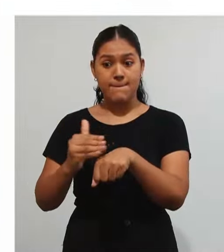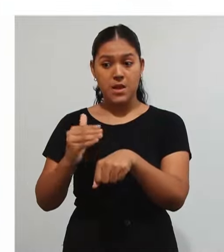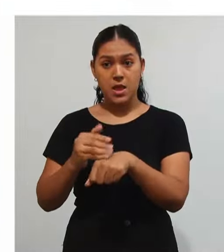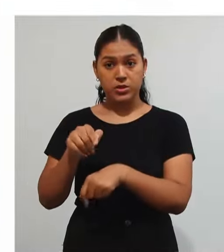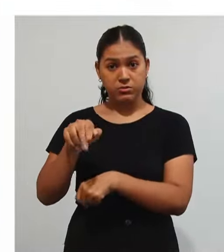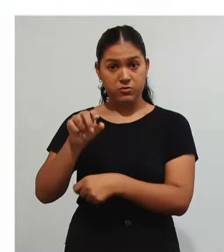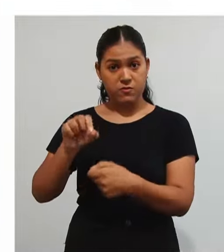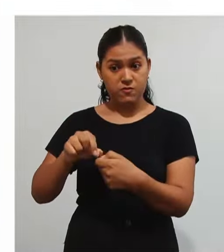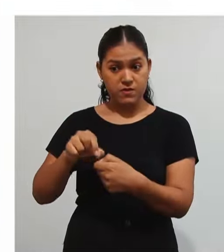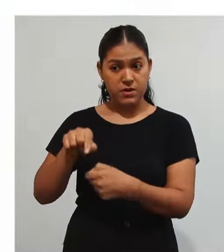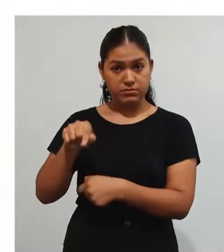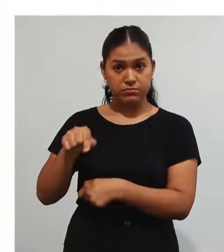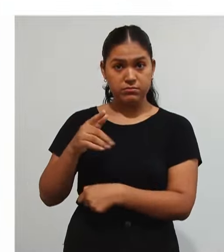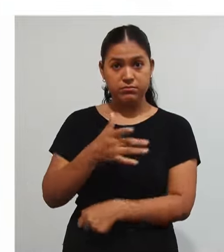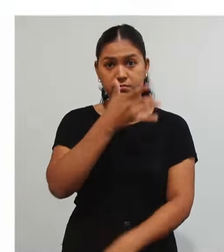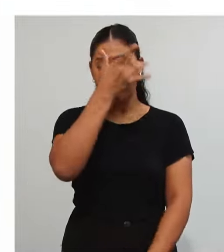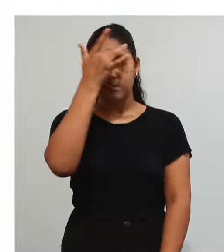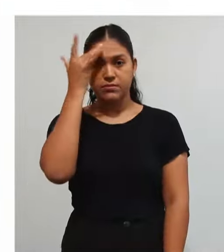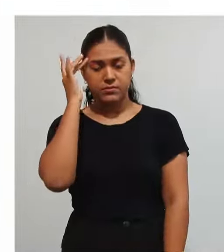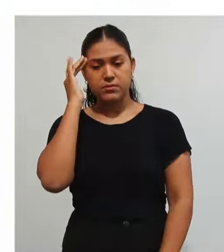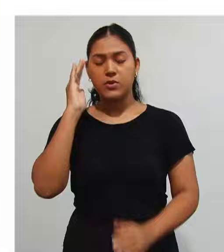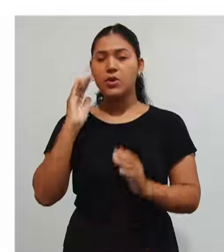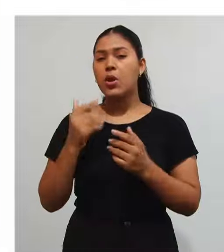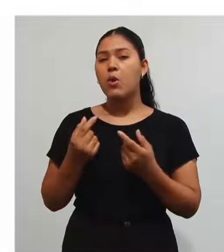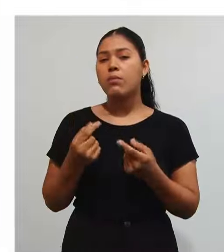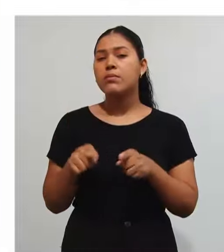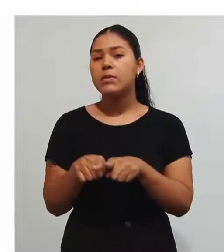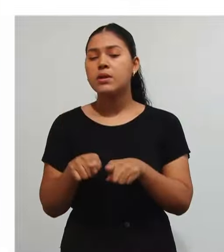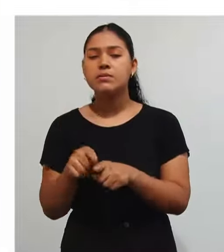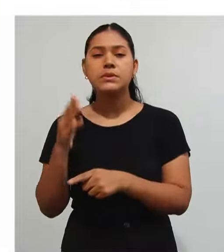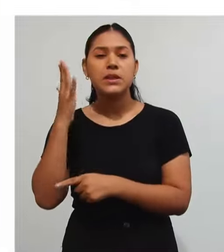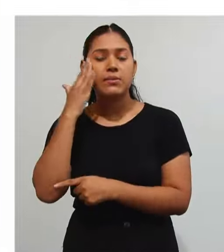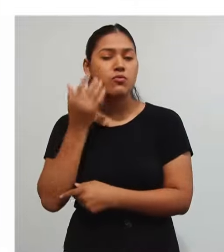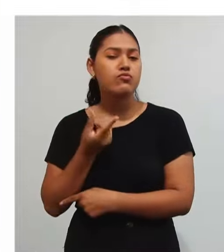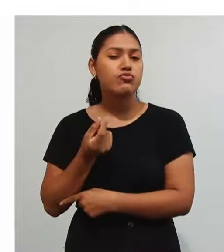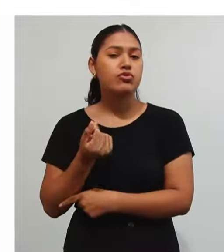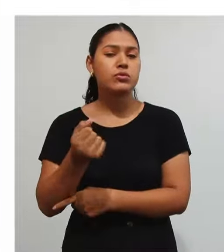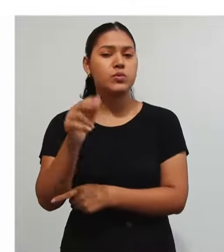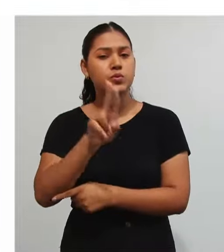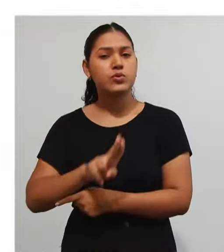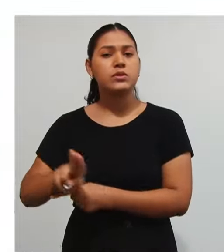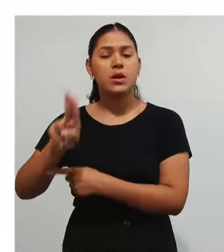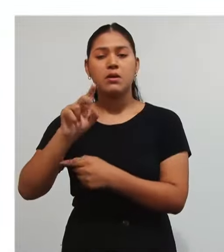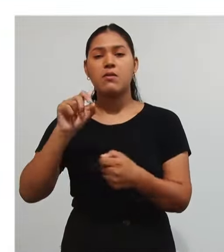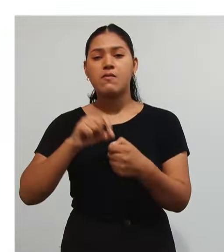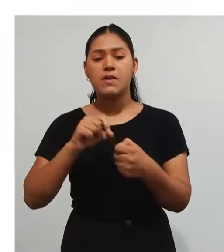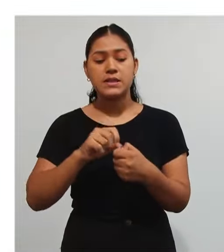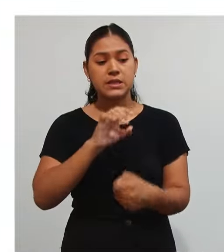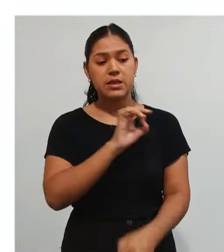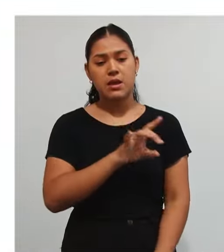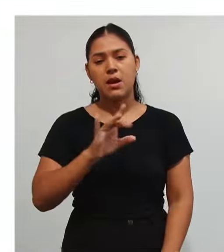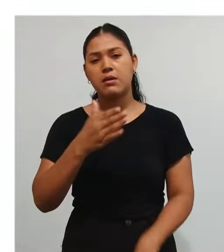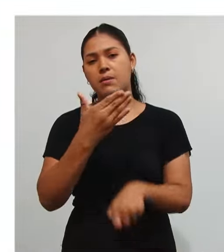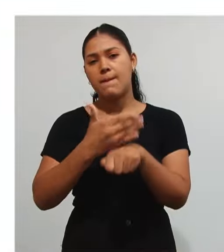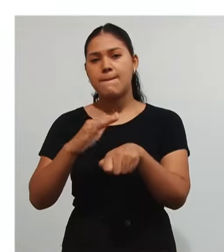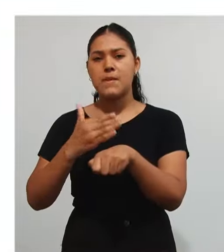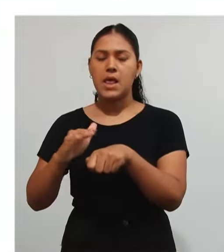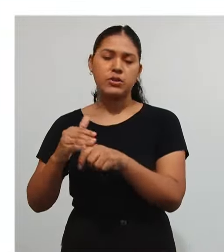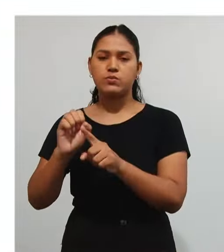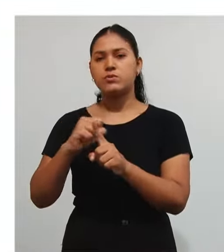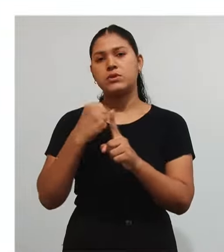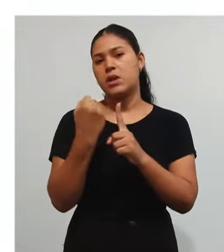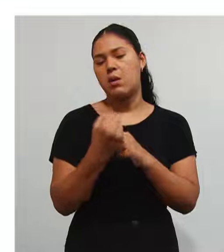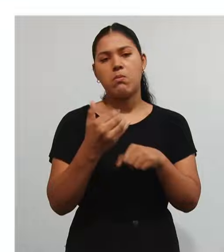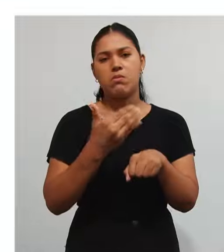realizadas Quanto De recursos Foi aplicado Para realizar Essas ações E ainda